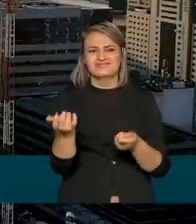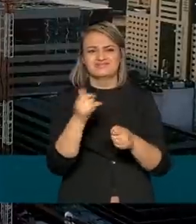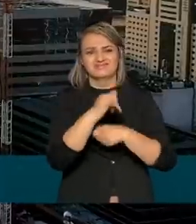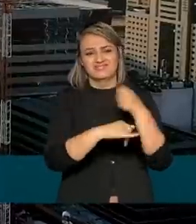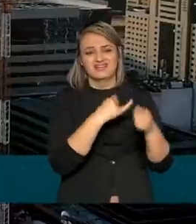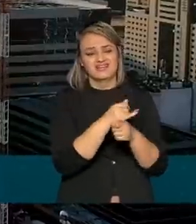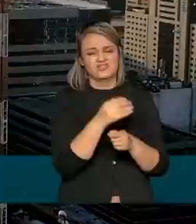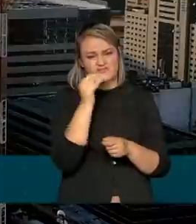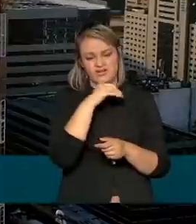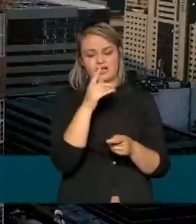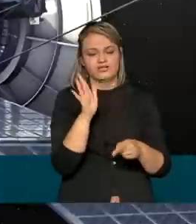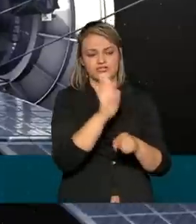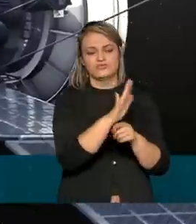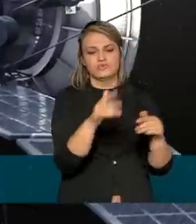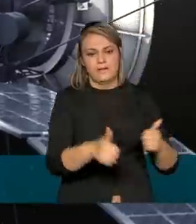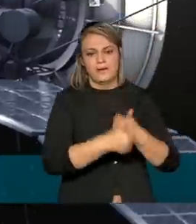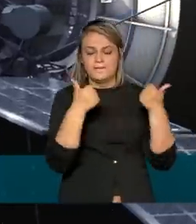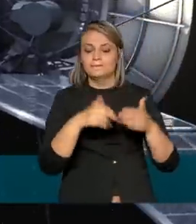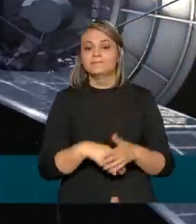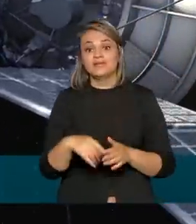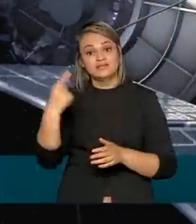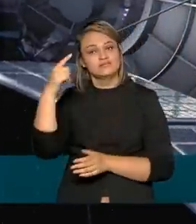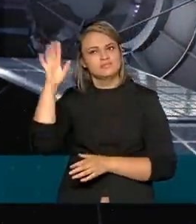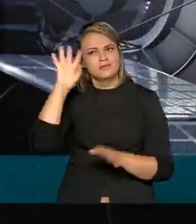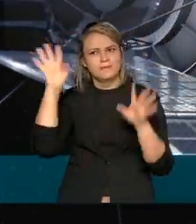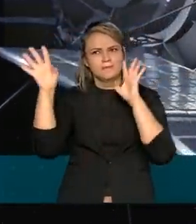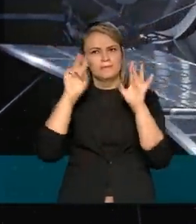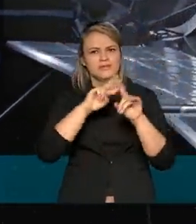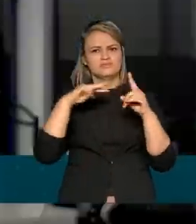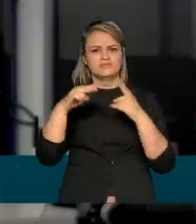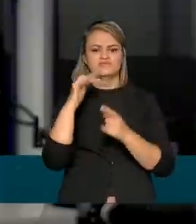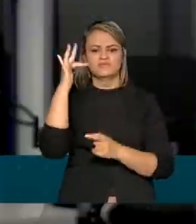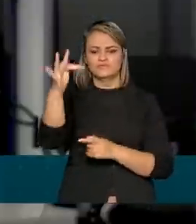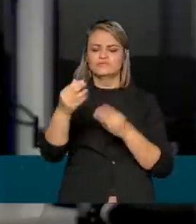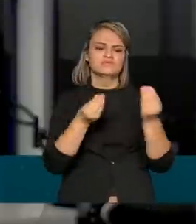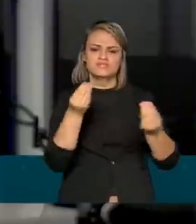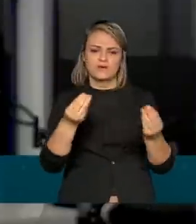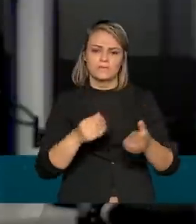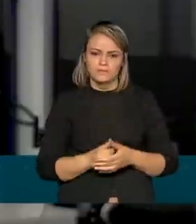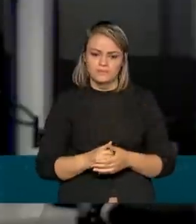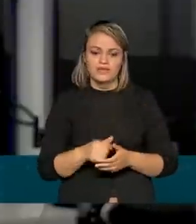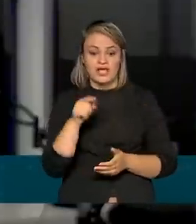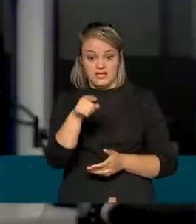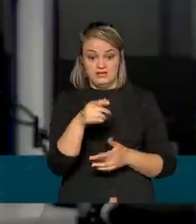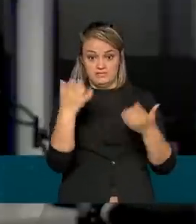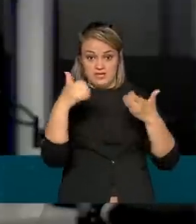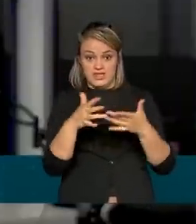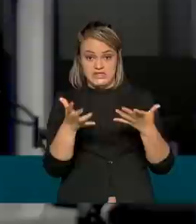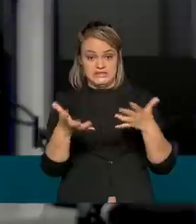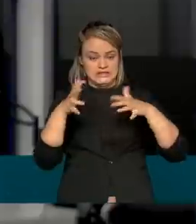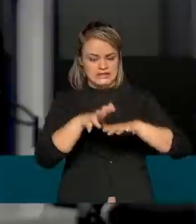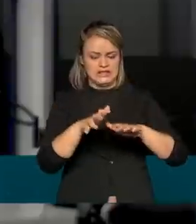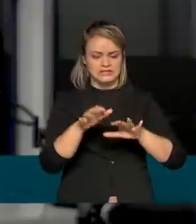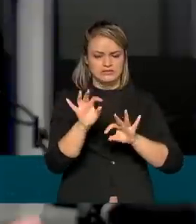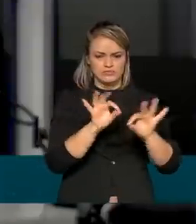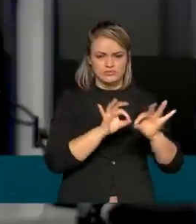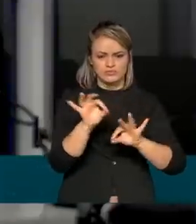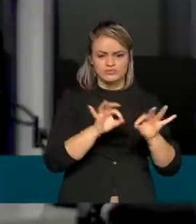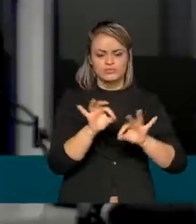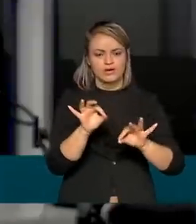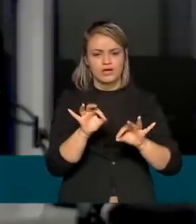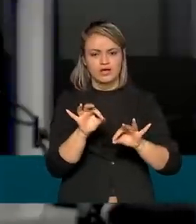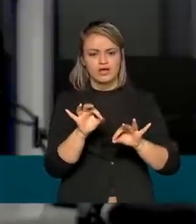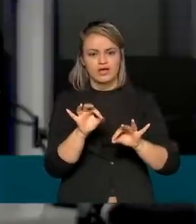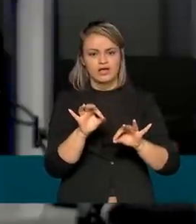E quais são as perspectivas para o futuro das comunicações via satélite? Com a integração, com sistemas hoje todos automatizados, tipo a EOT,